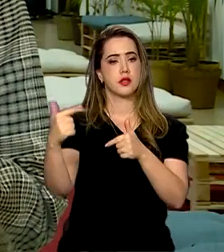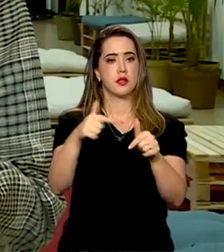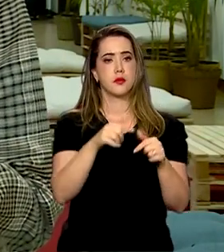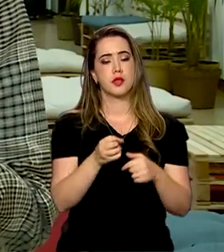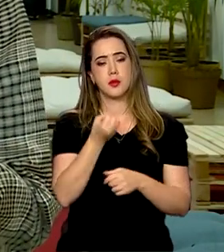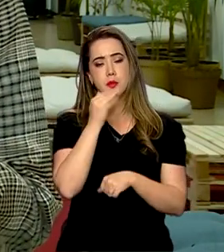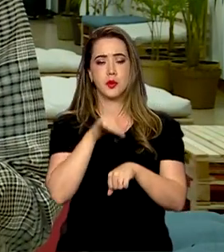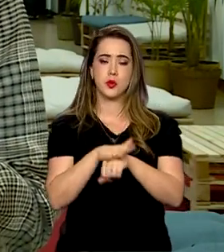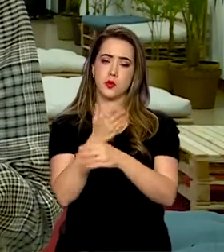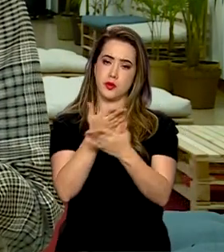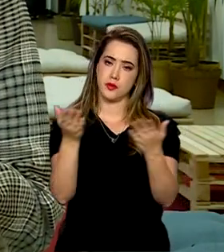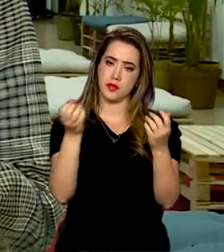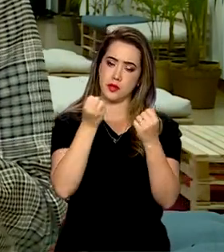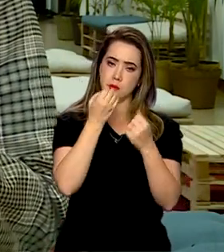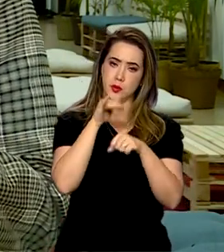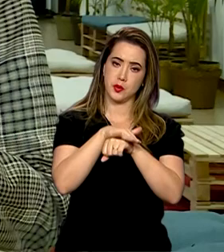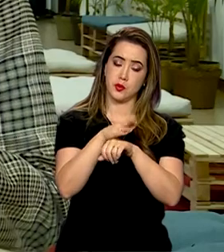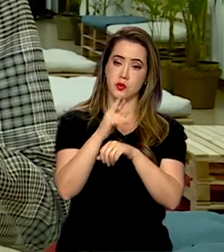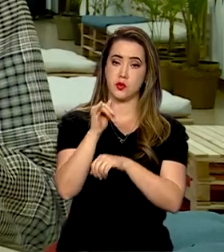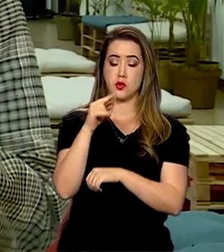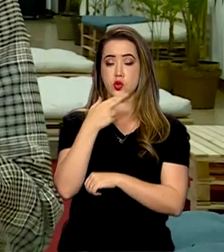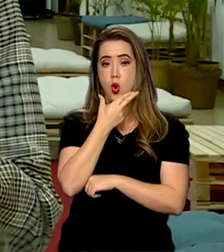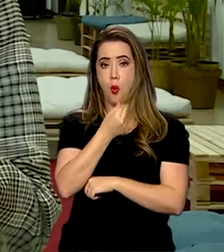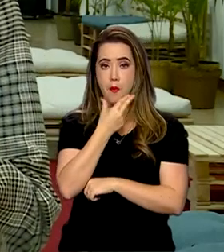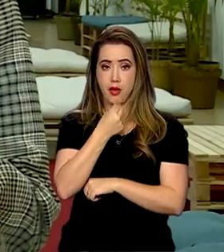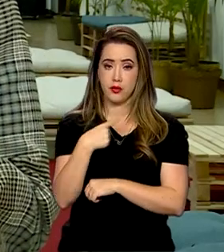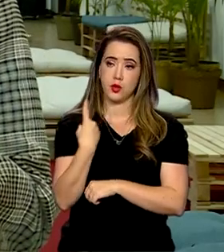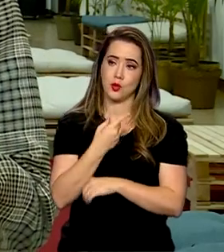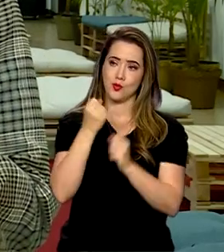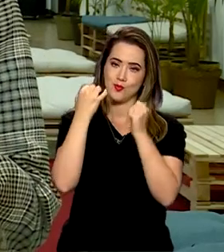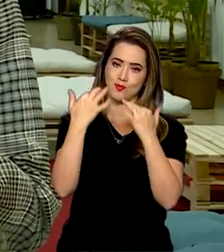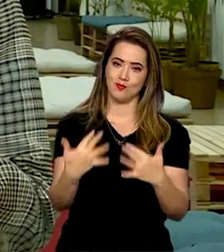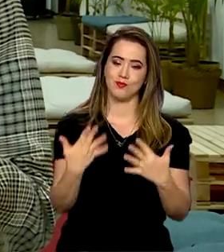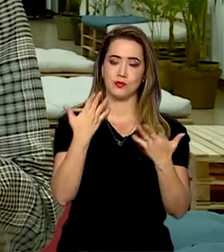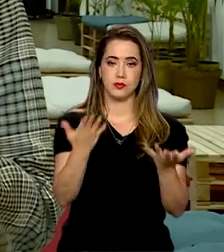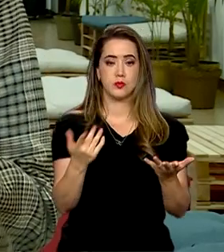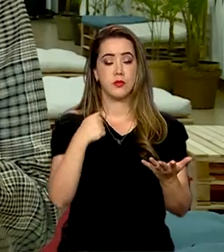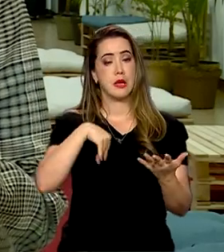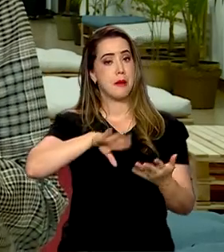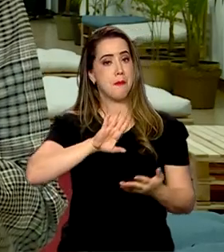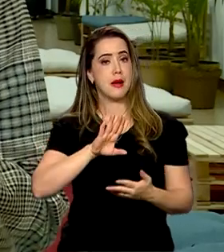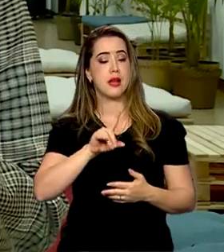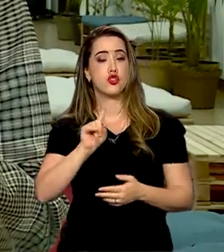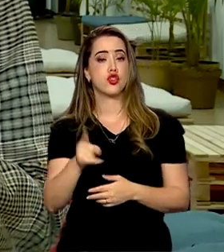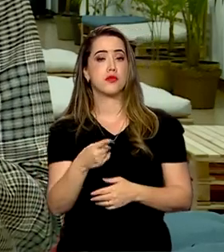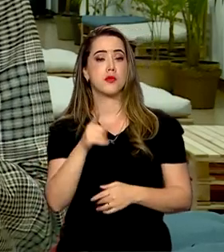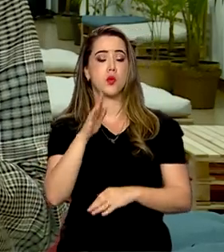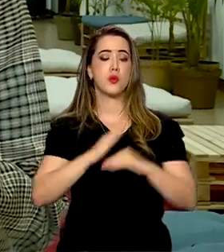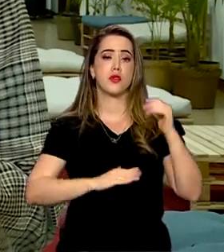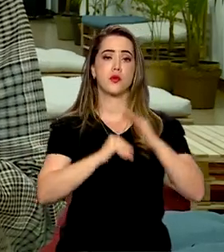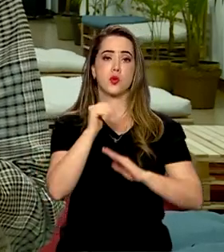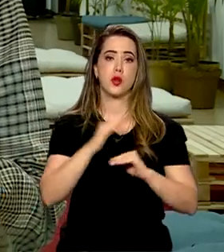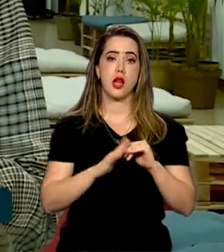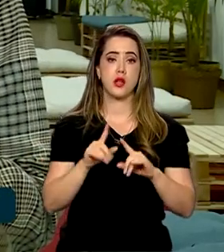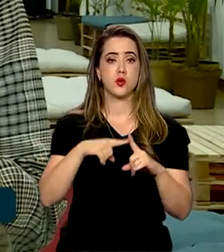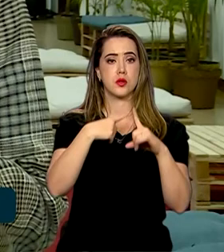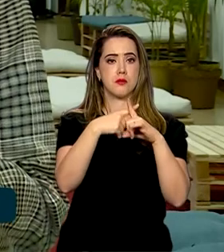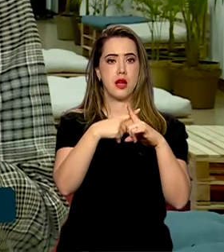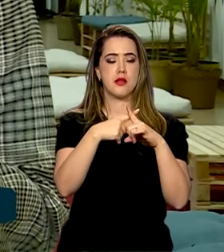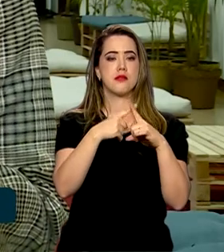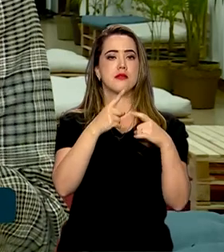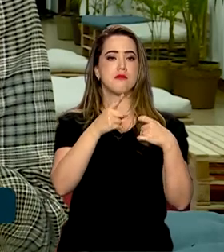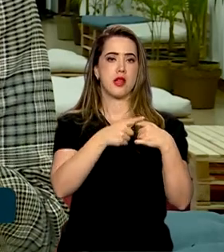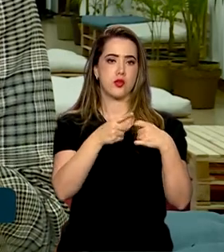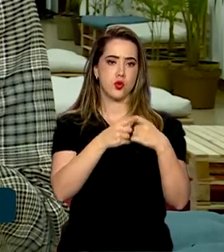Boa noite pra você, boa noite, Roberto, e a todos que nos assistem. Olha, são mais de mil profissionais do Mais Médicos que